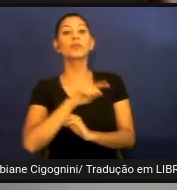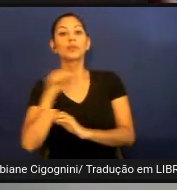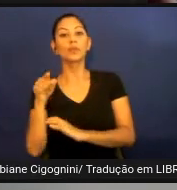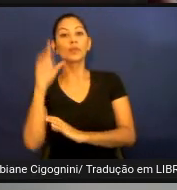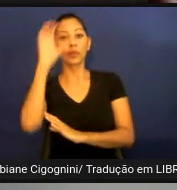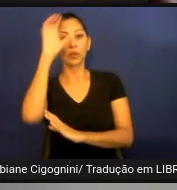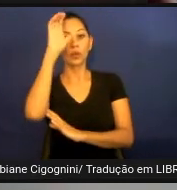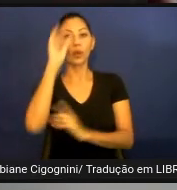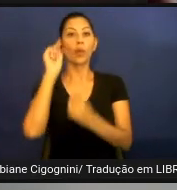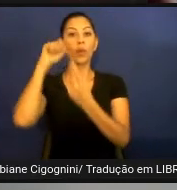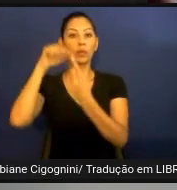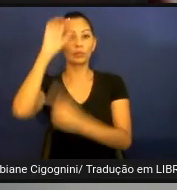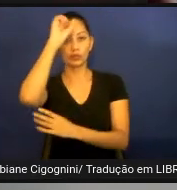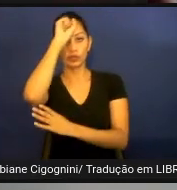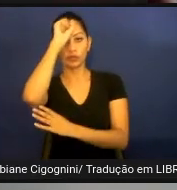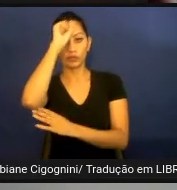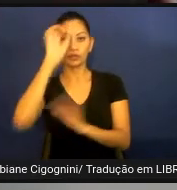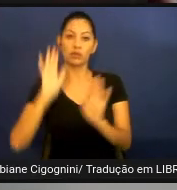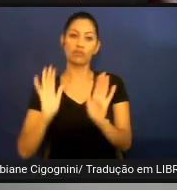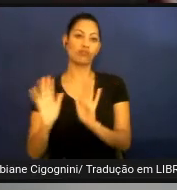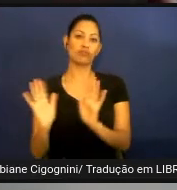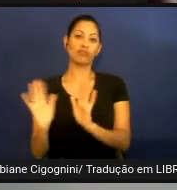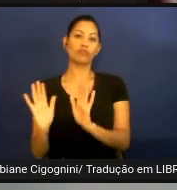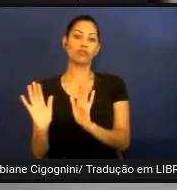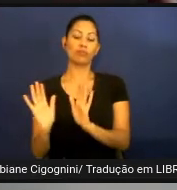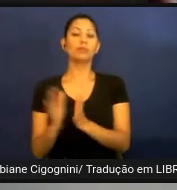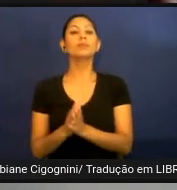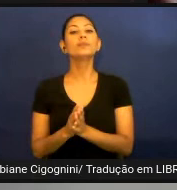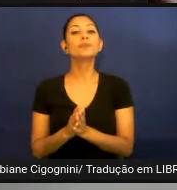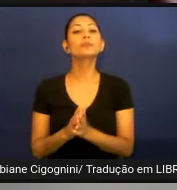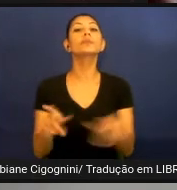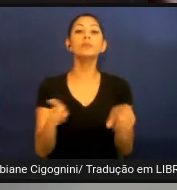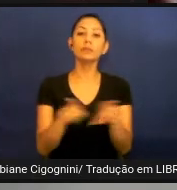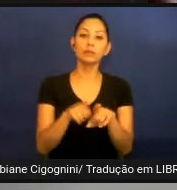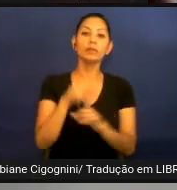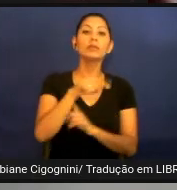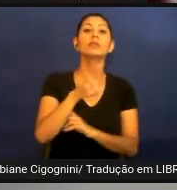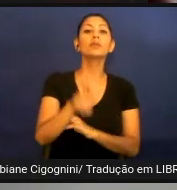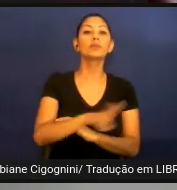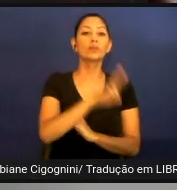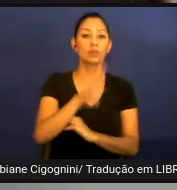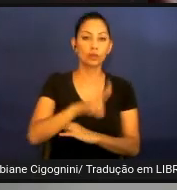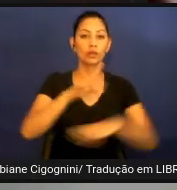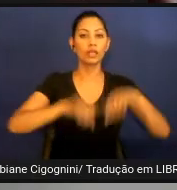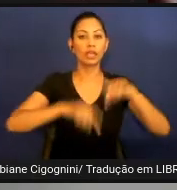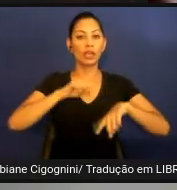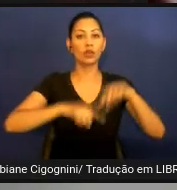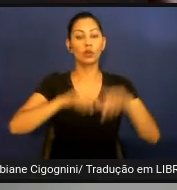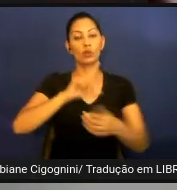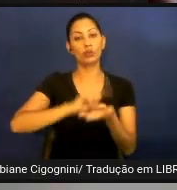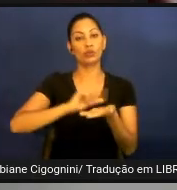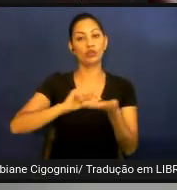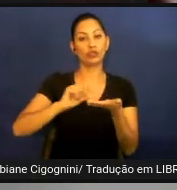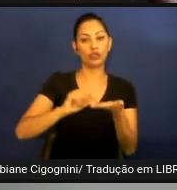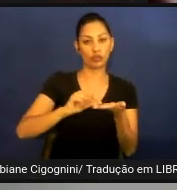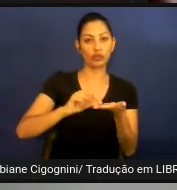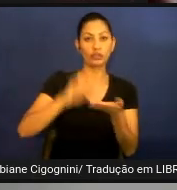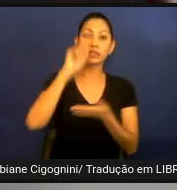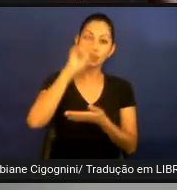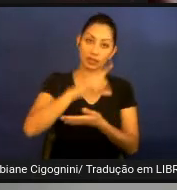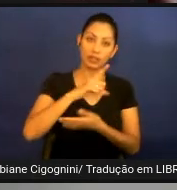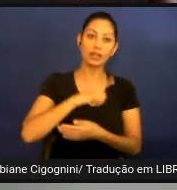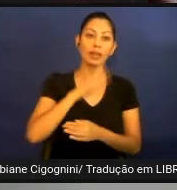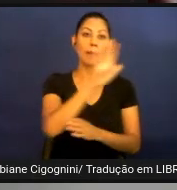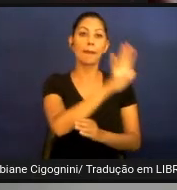isso. Também temos o mapa mental, que pode ser utilizado como recurso educacional digital. Este consiste em mapas, onde